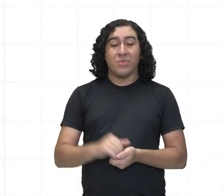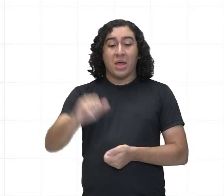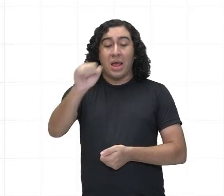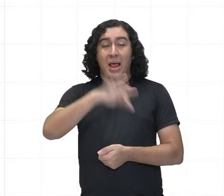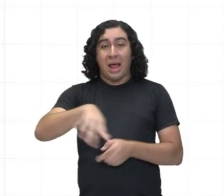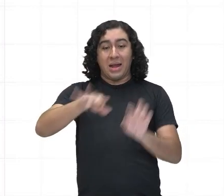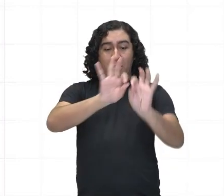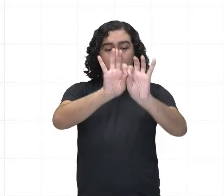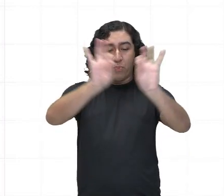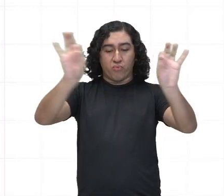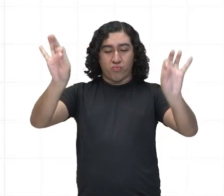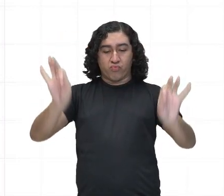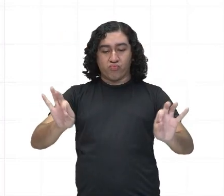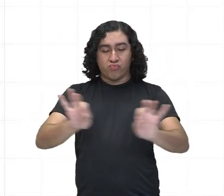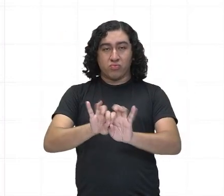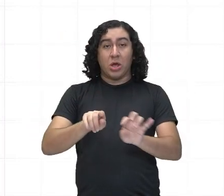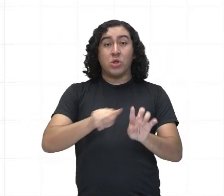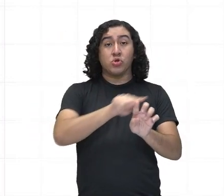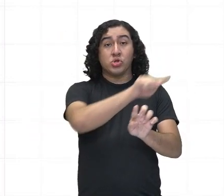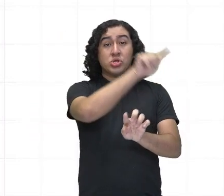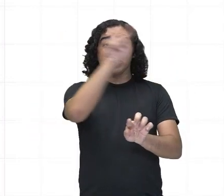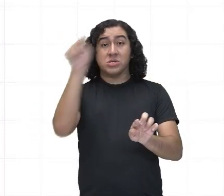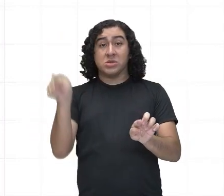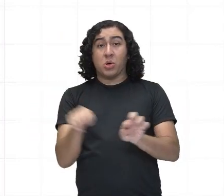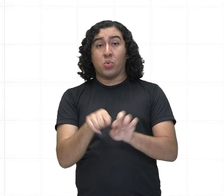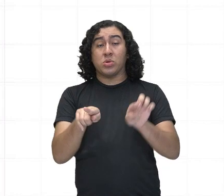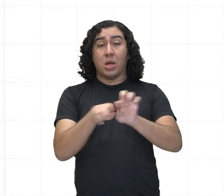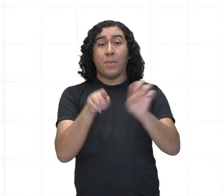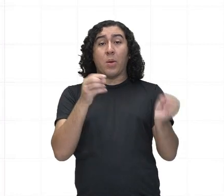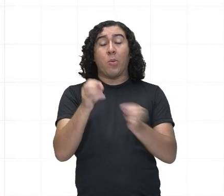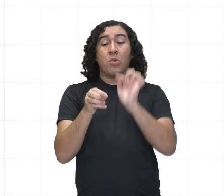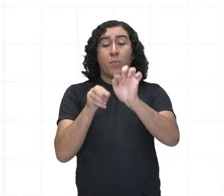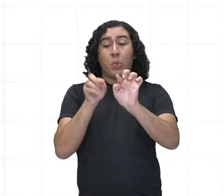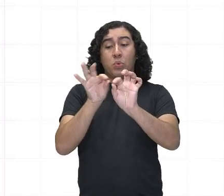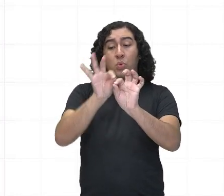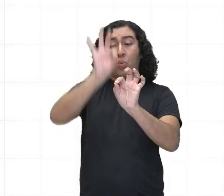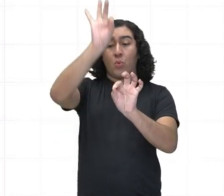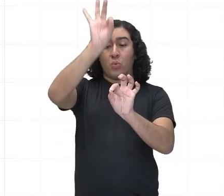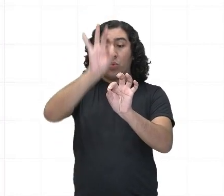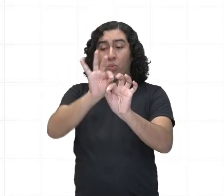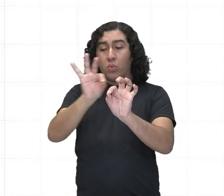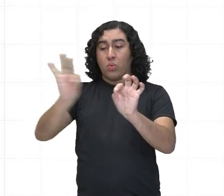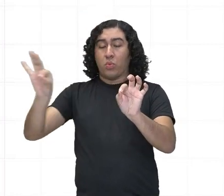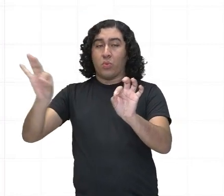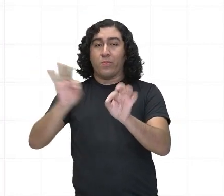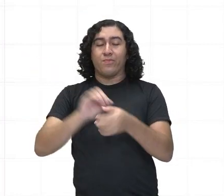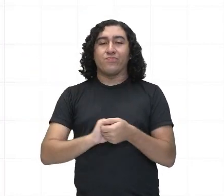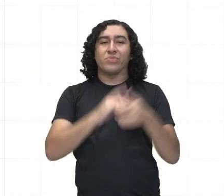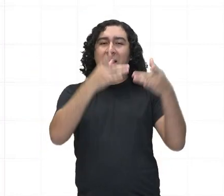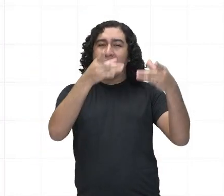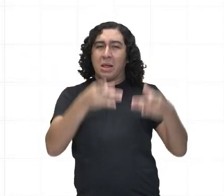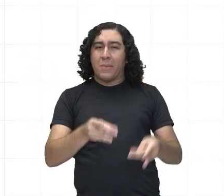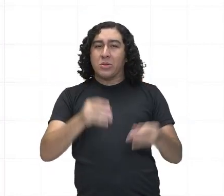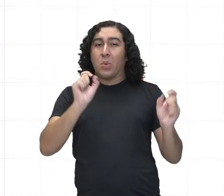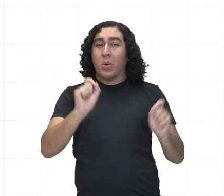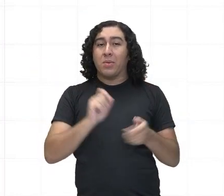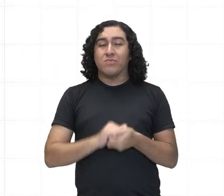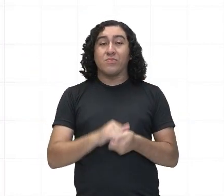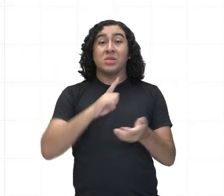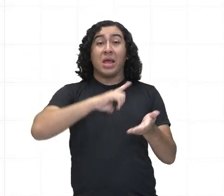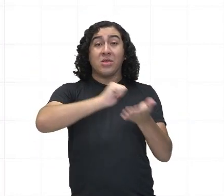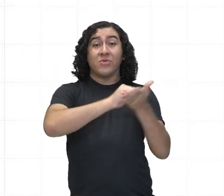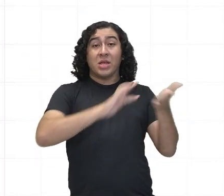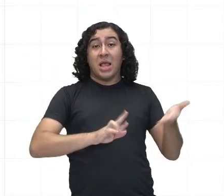planas, área do círculo e comprimento de sua circunferência. Olhe o detalhamento, resolução e elaboração de